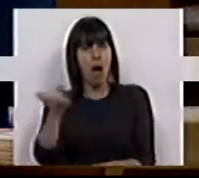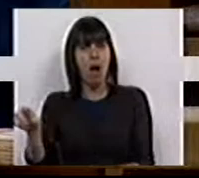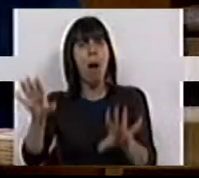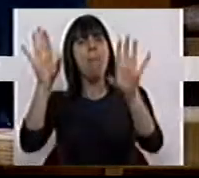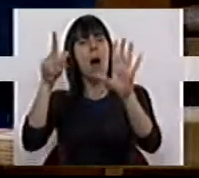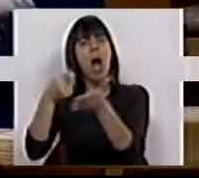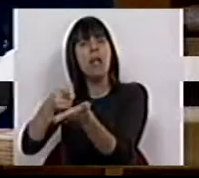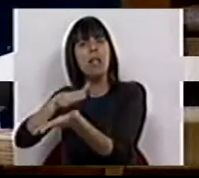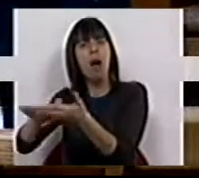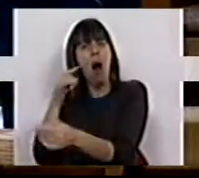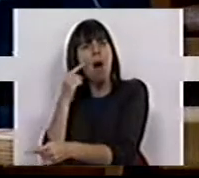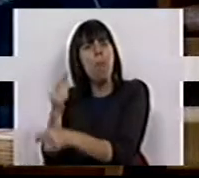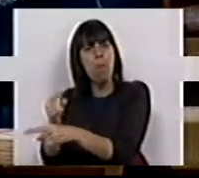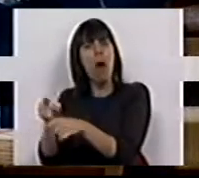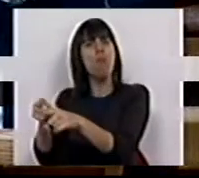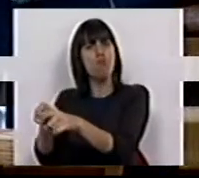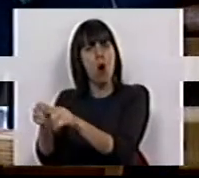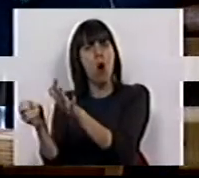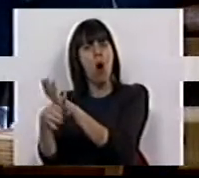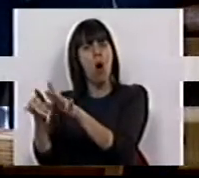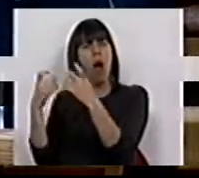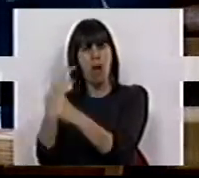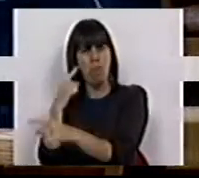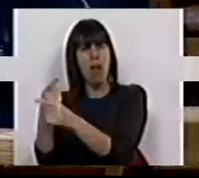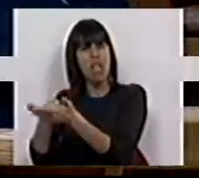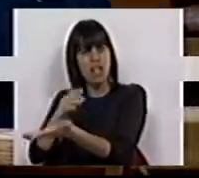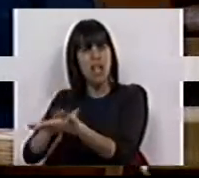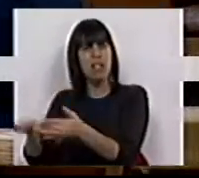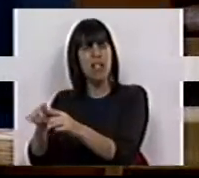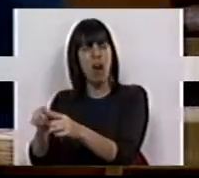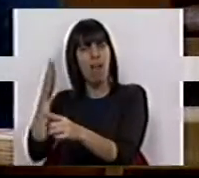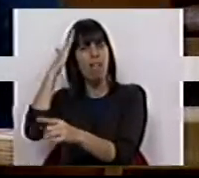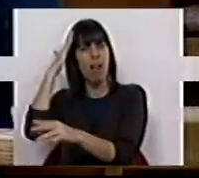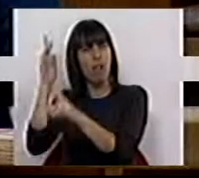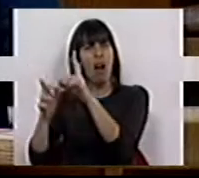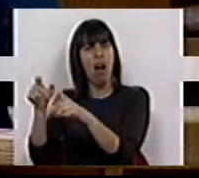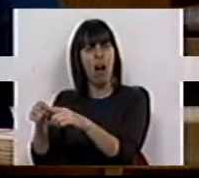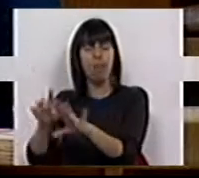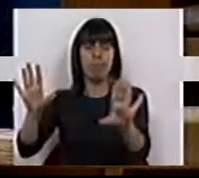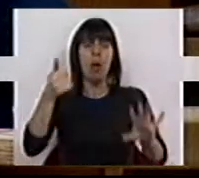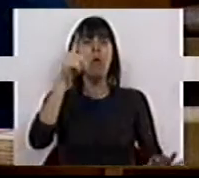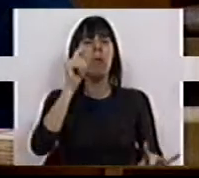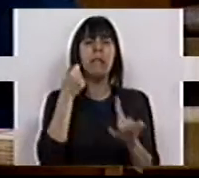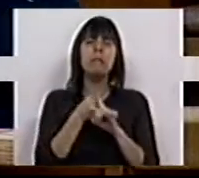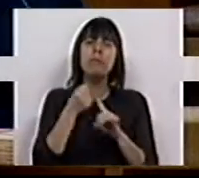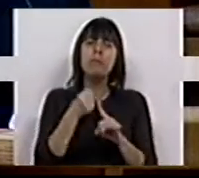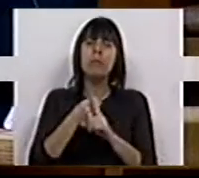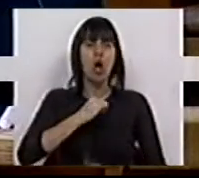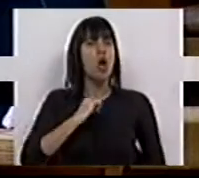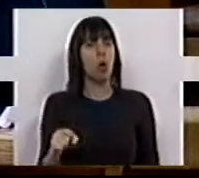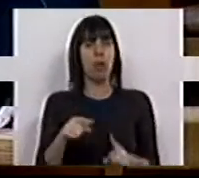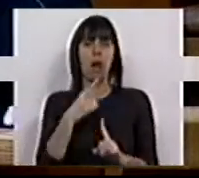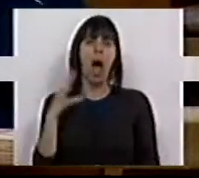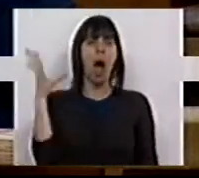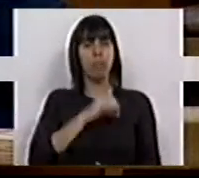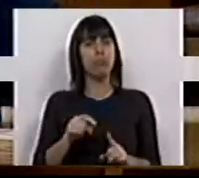mas as isenções mantêm-se para os fundos imobiliários dos especuladores financeiros. O Bloco bateu-se contra mais